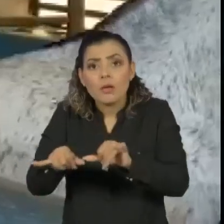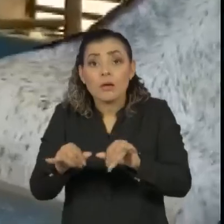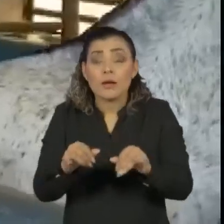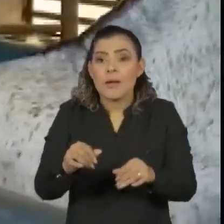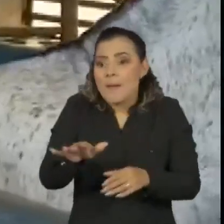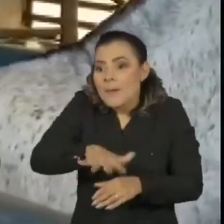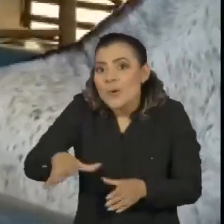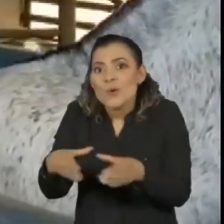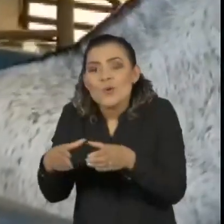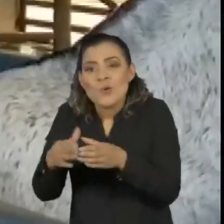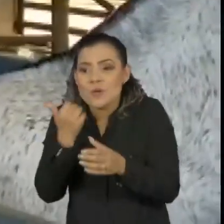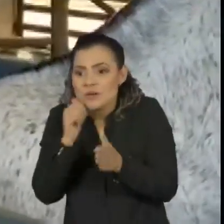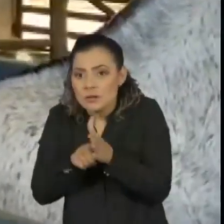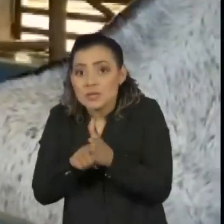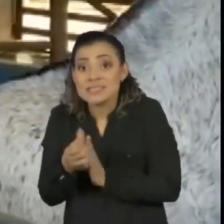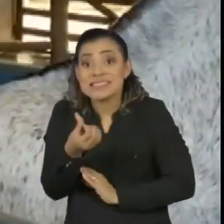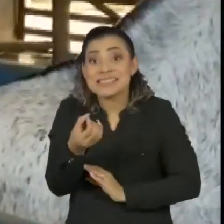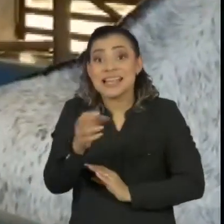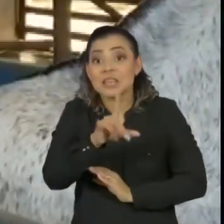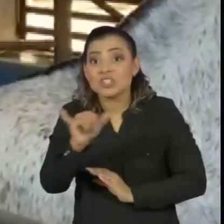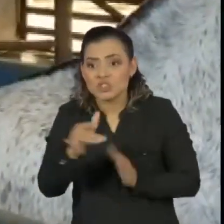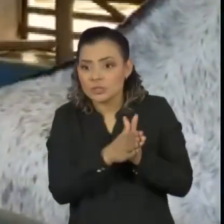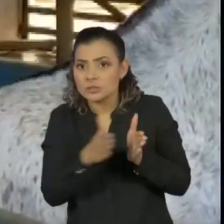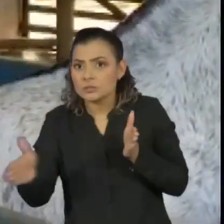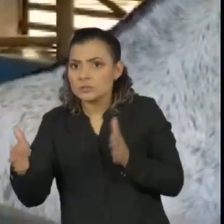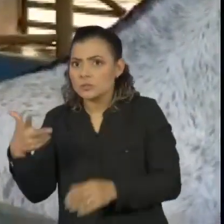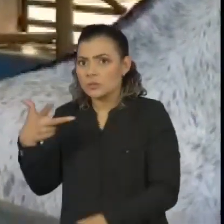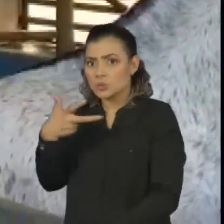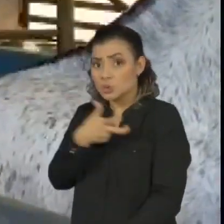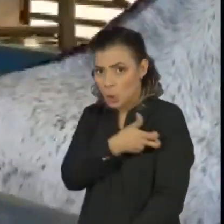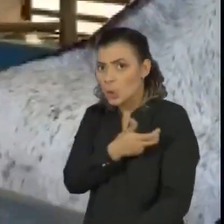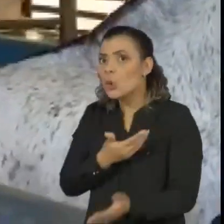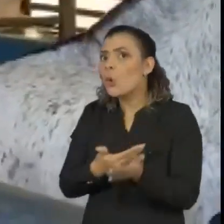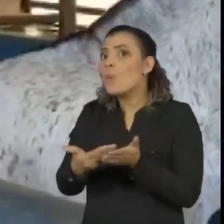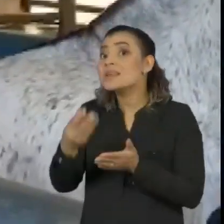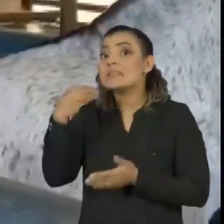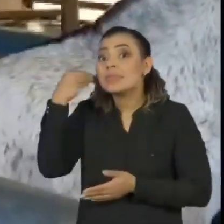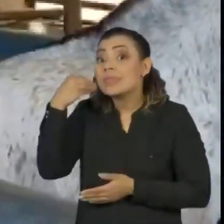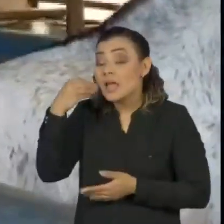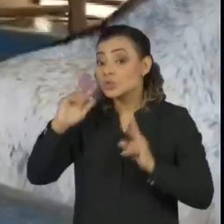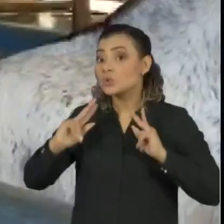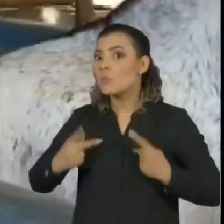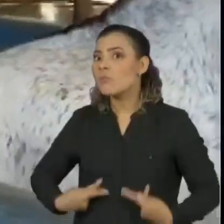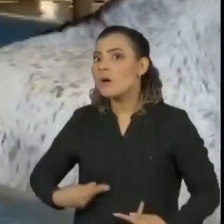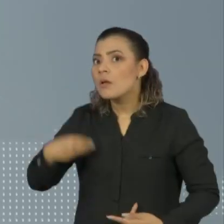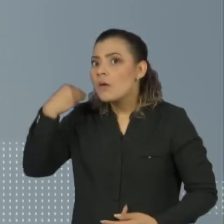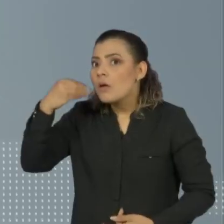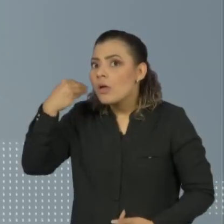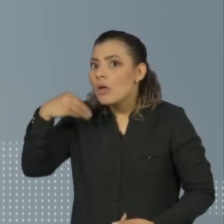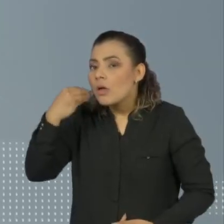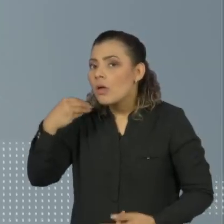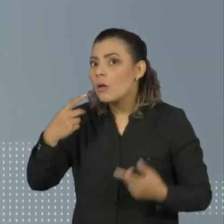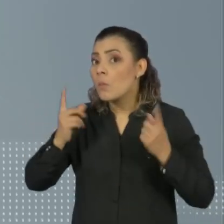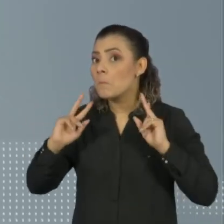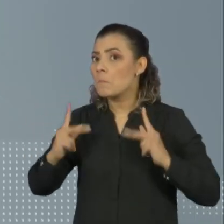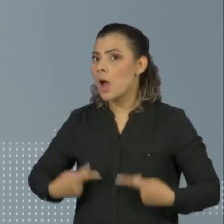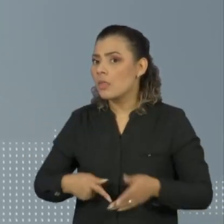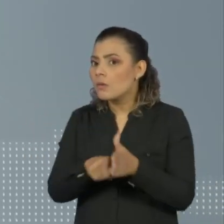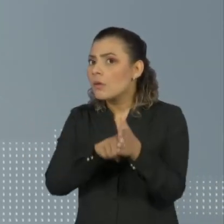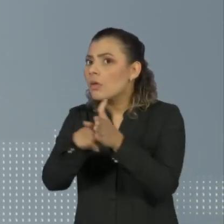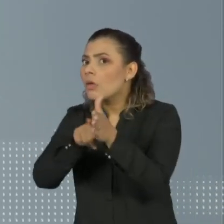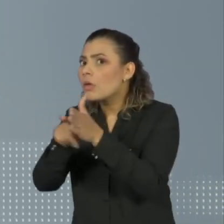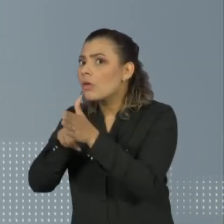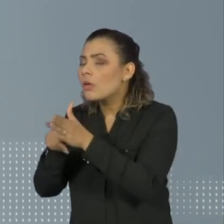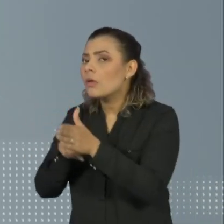é que, dentro de 60 dias, o soro hiperimune comece a ser testado em humanos. Nós acreditamos que, na próxima